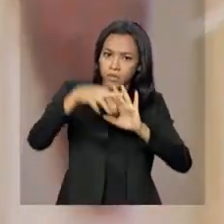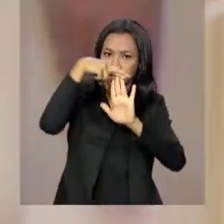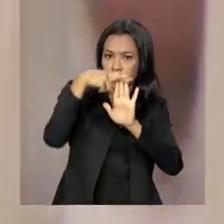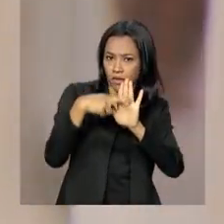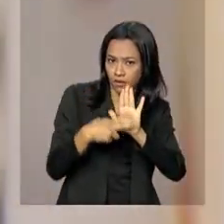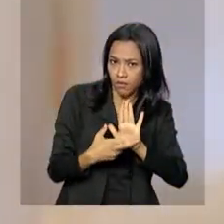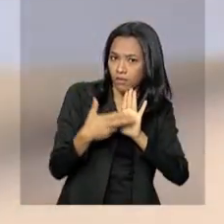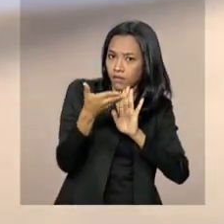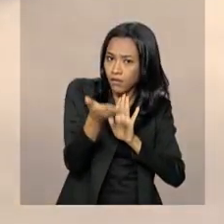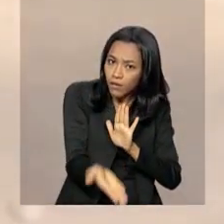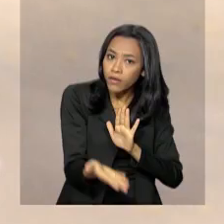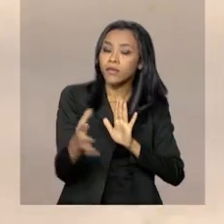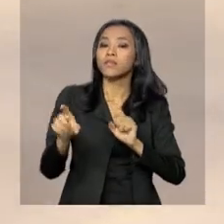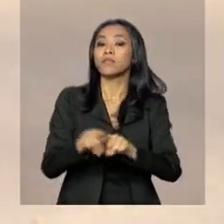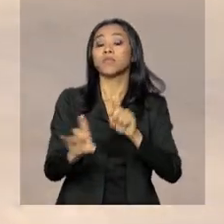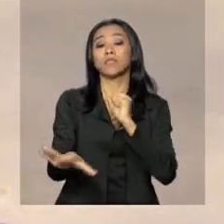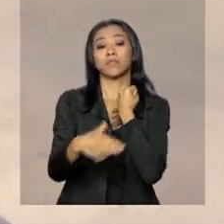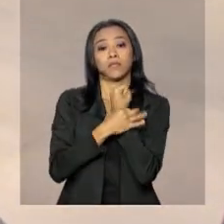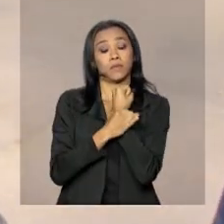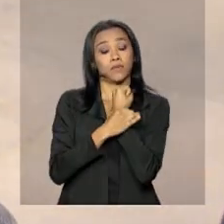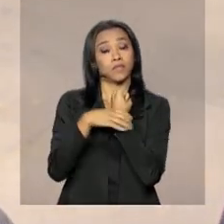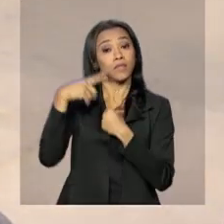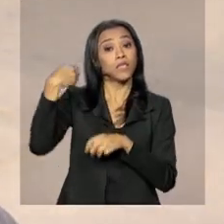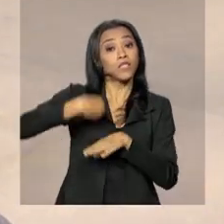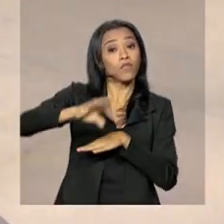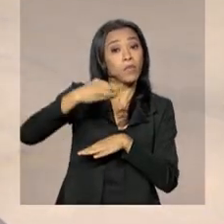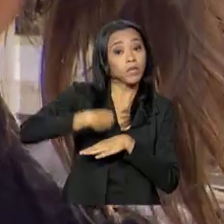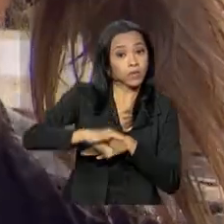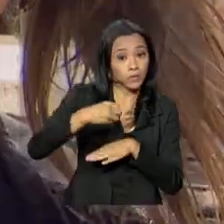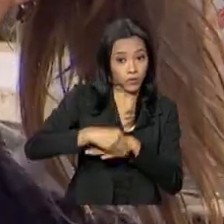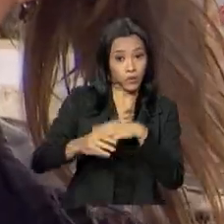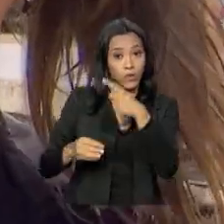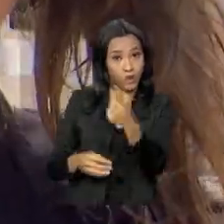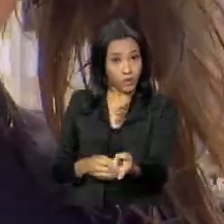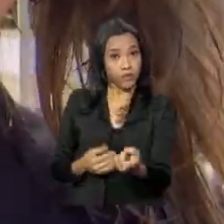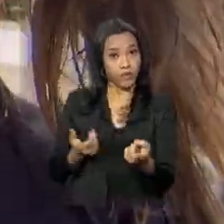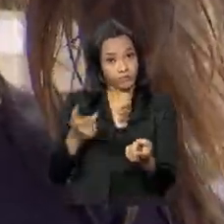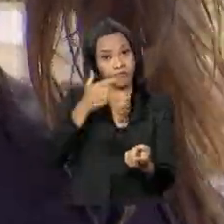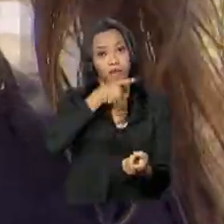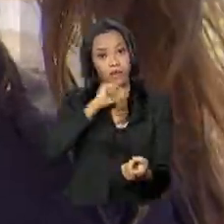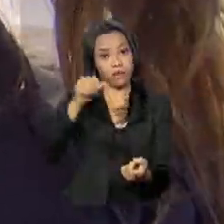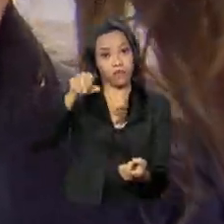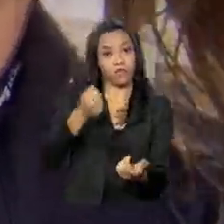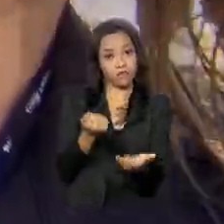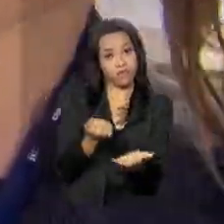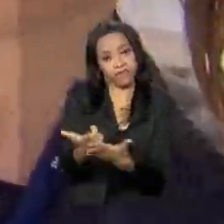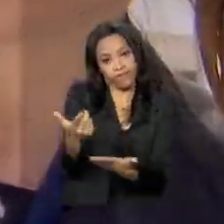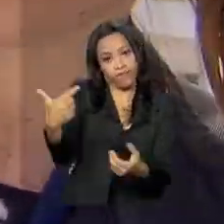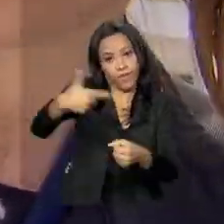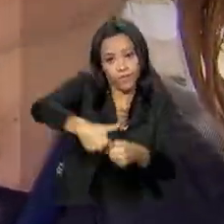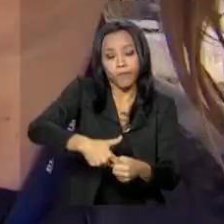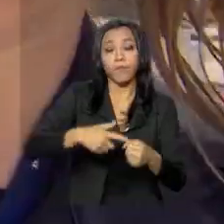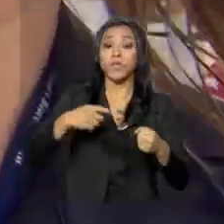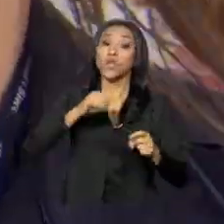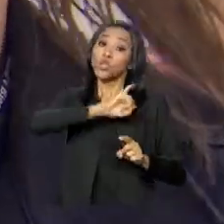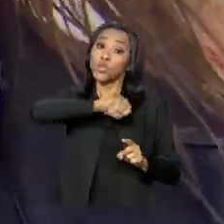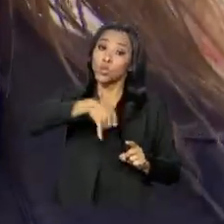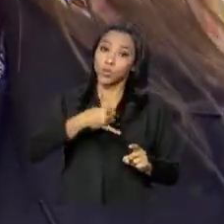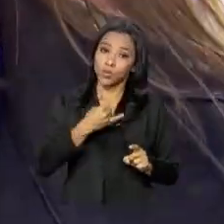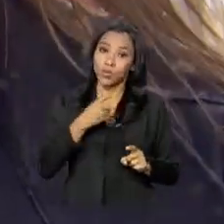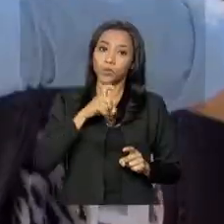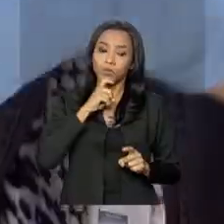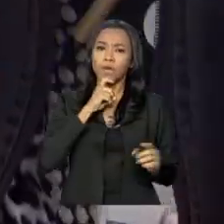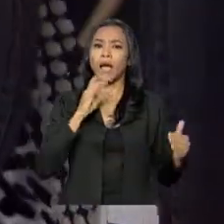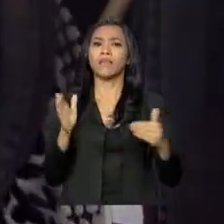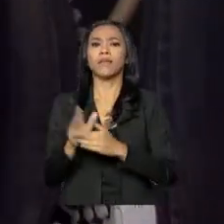ambientais e de segurança e as informações prestadas ao consumidor. Entre julho e agosto deste ano, foram cerca